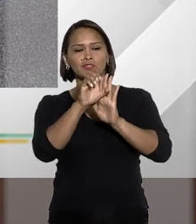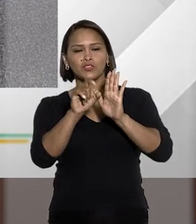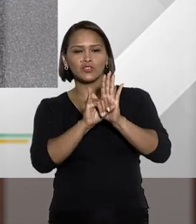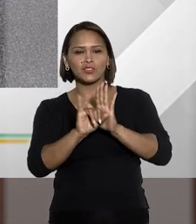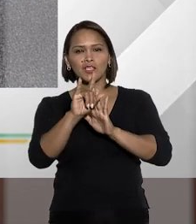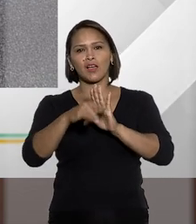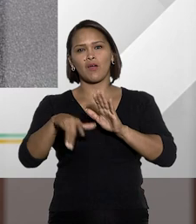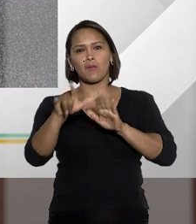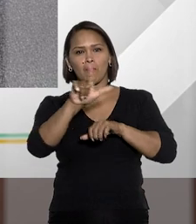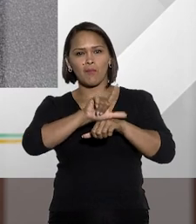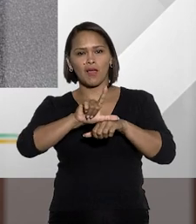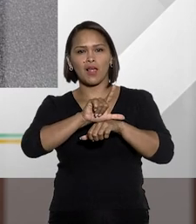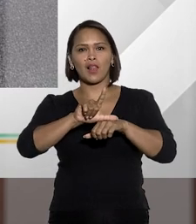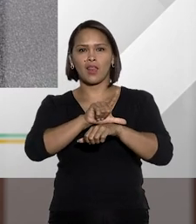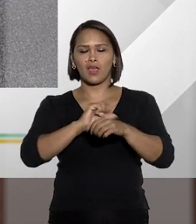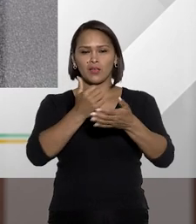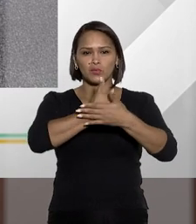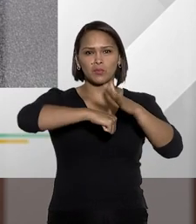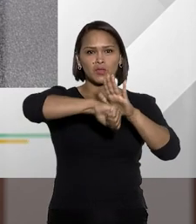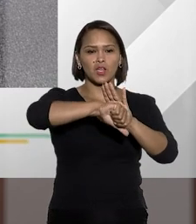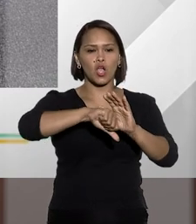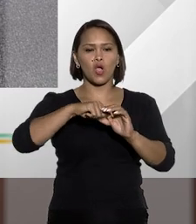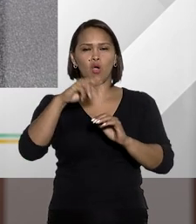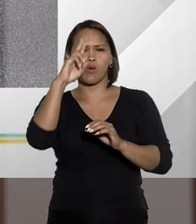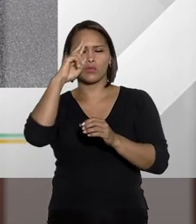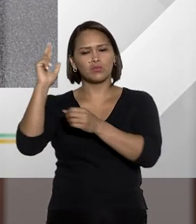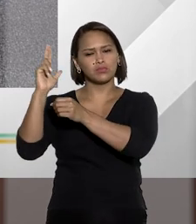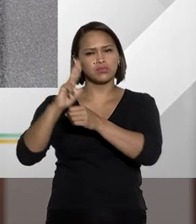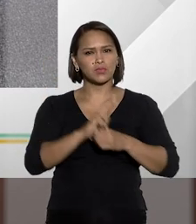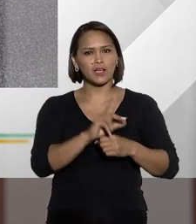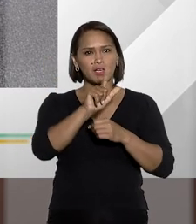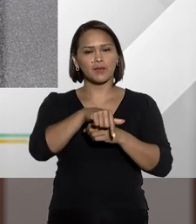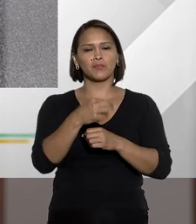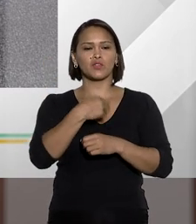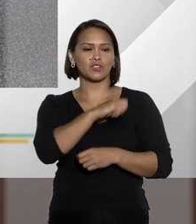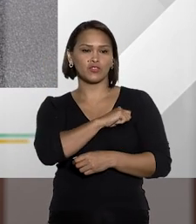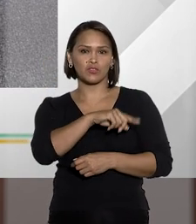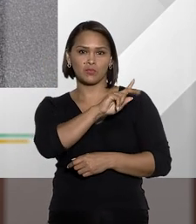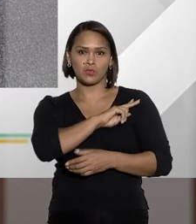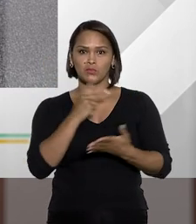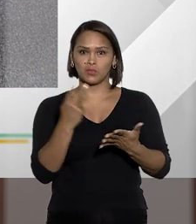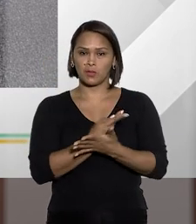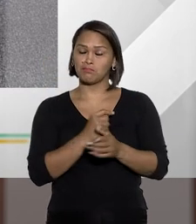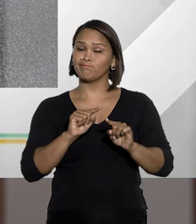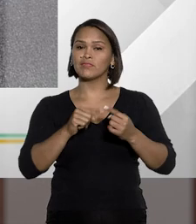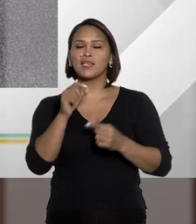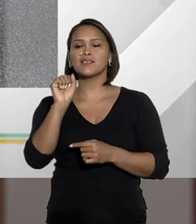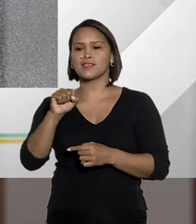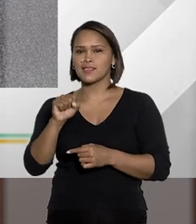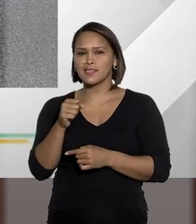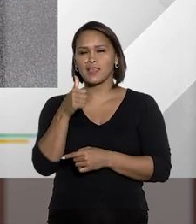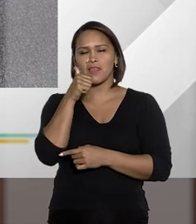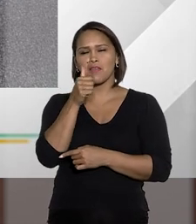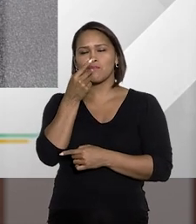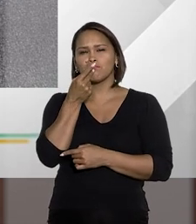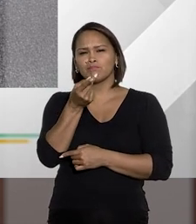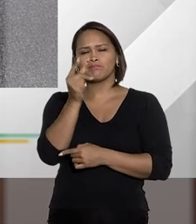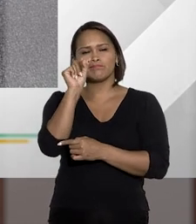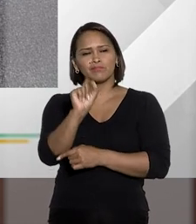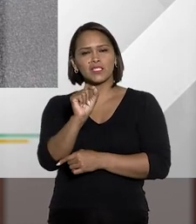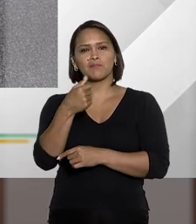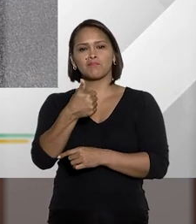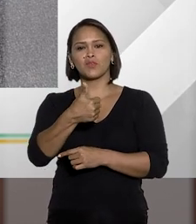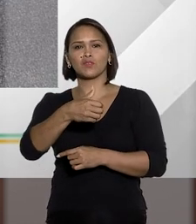foi editada uma lei que criminaliza condutas abusivas praticadas por agentes públicos. Pois é, Fátima, e foi